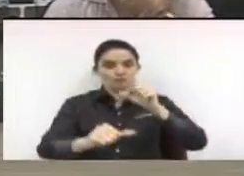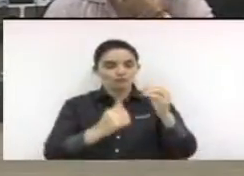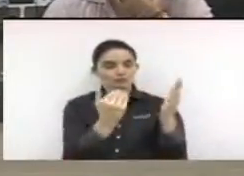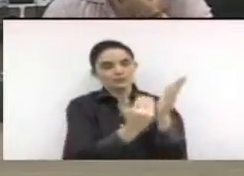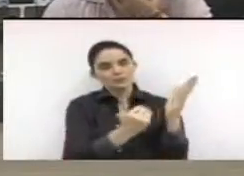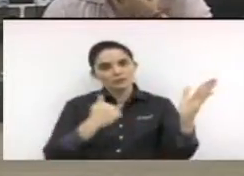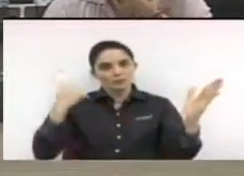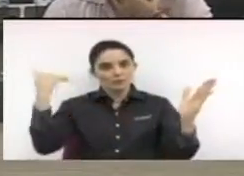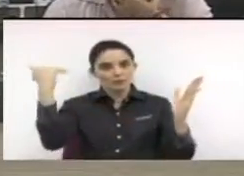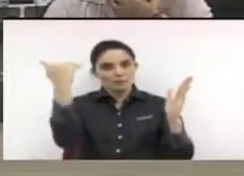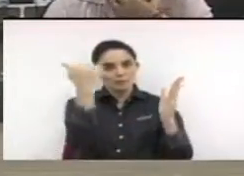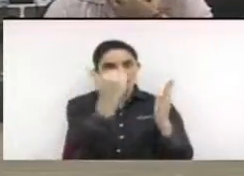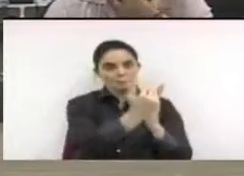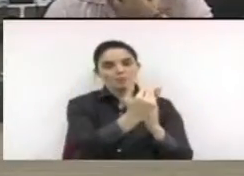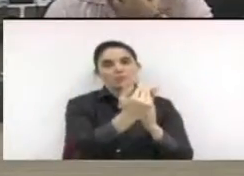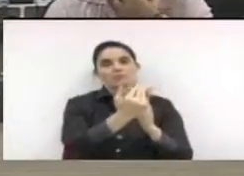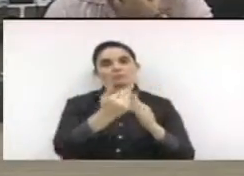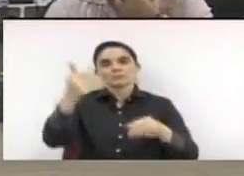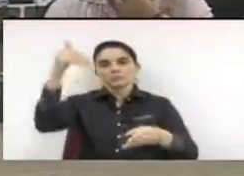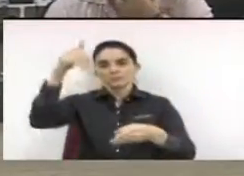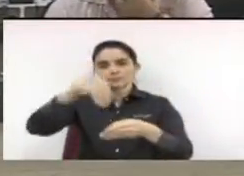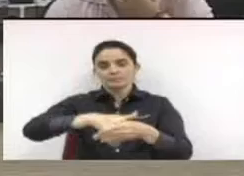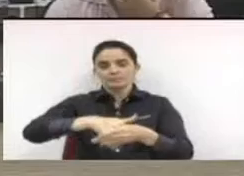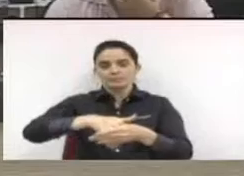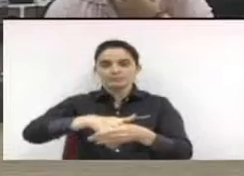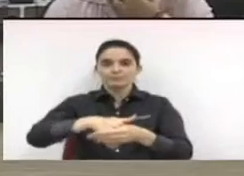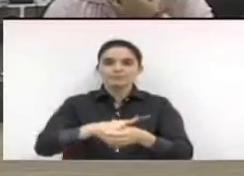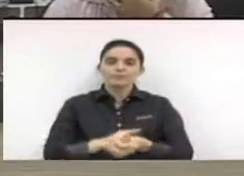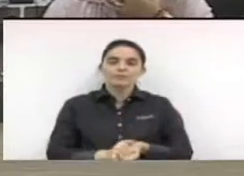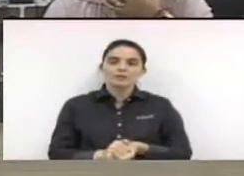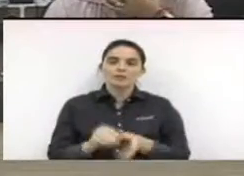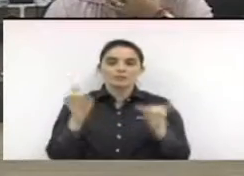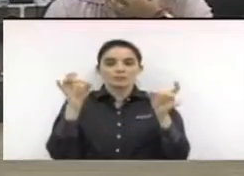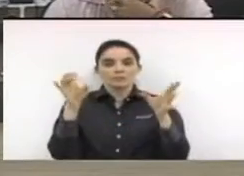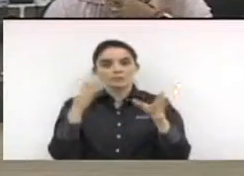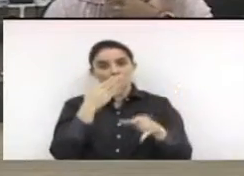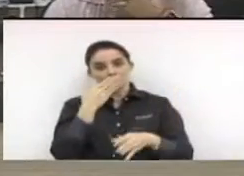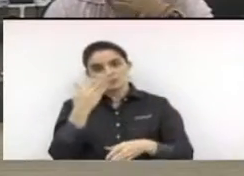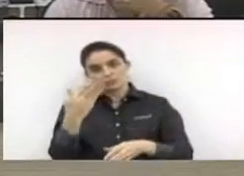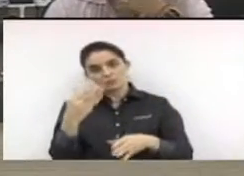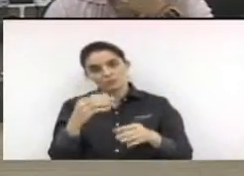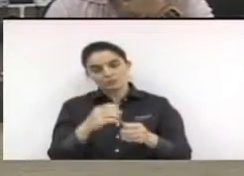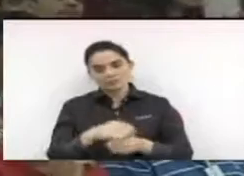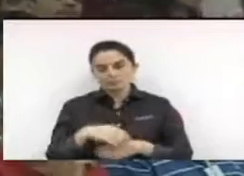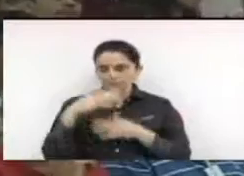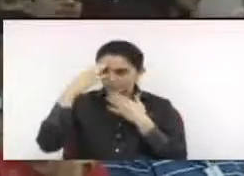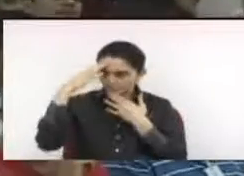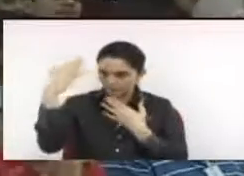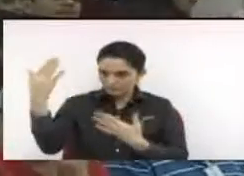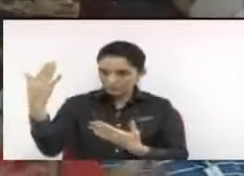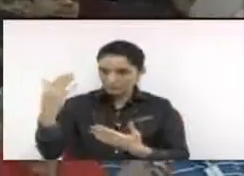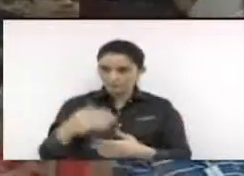possamos votar as moções para que possamos atender o apelo deles aqui nessa noite. Muito obrigado, senhor presidente.